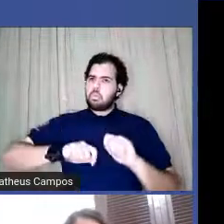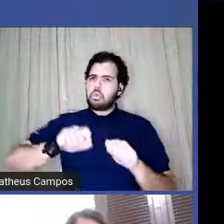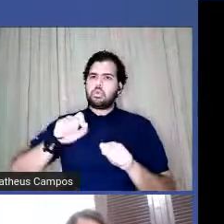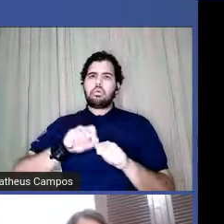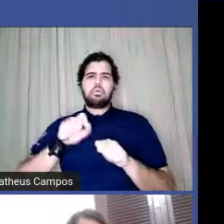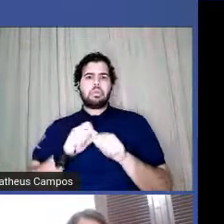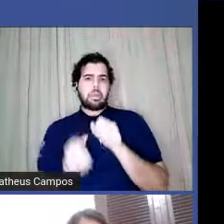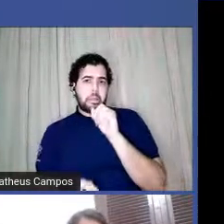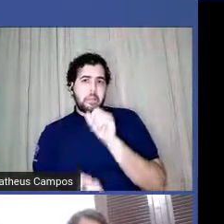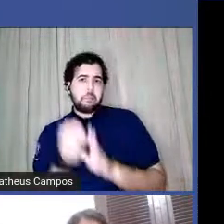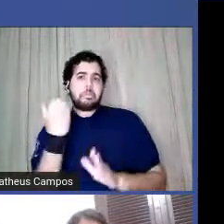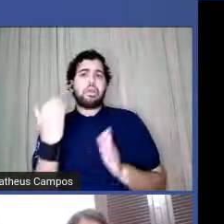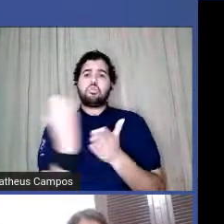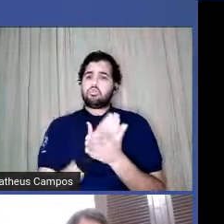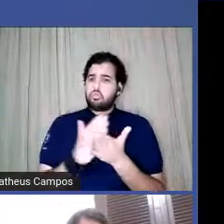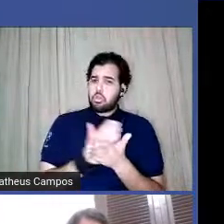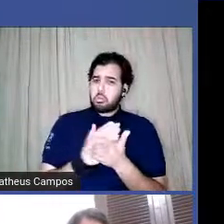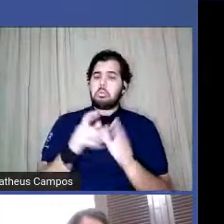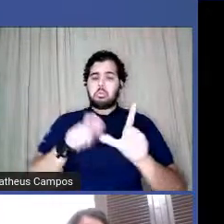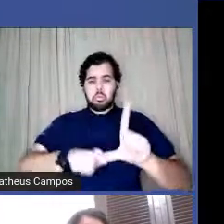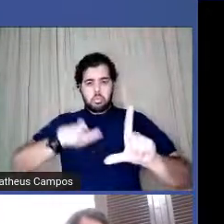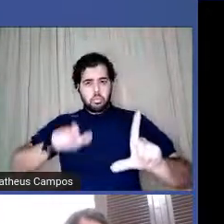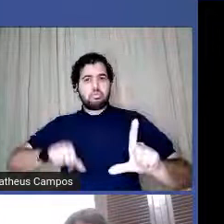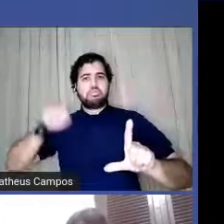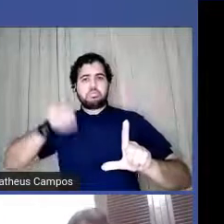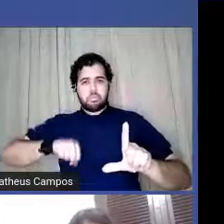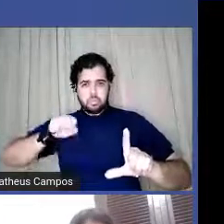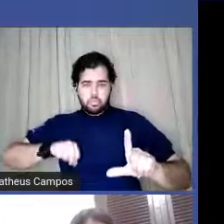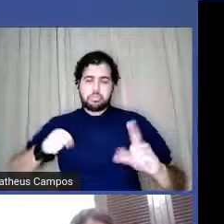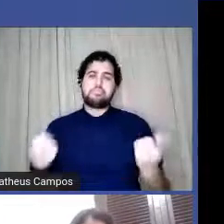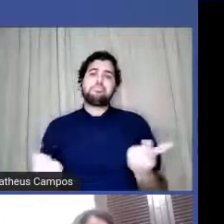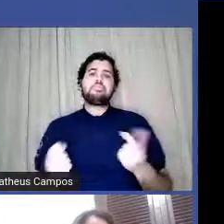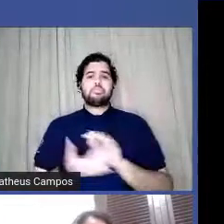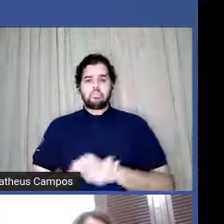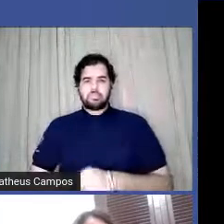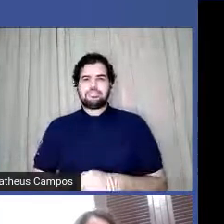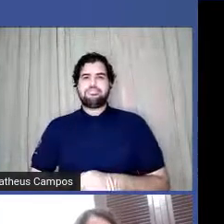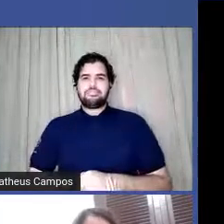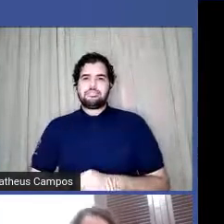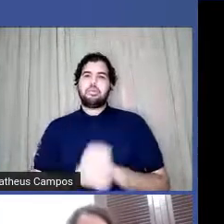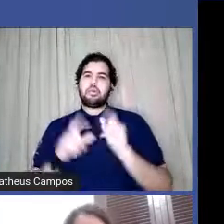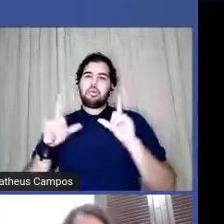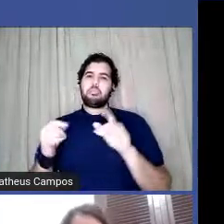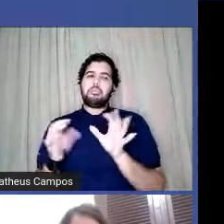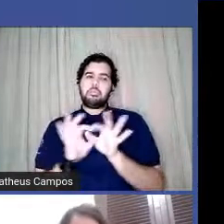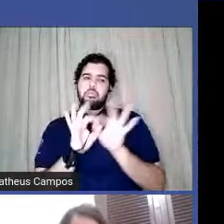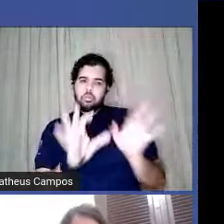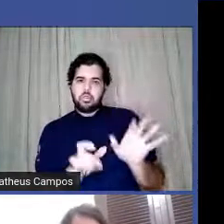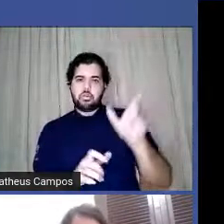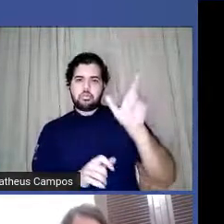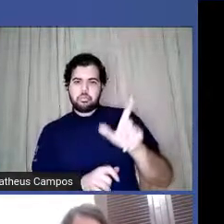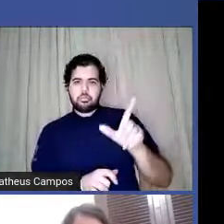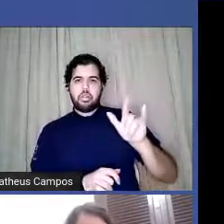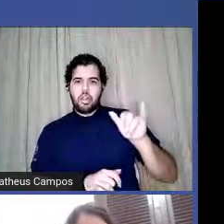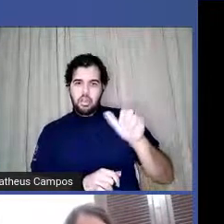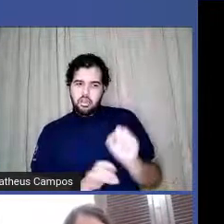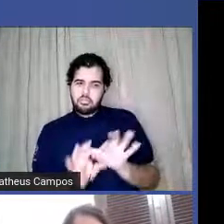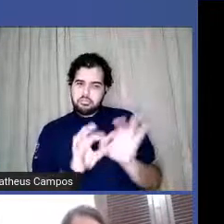livros de forma independente e é isto vou passar agora a fala para a Laís